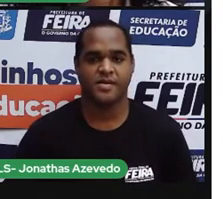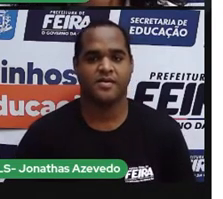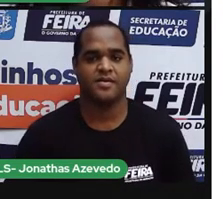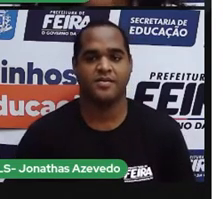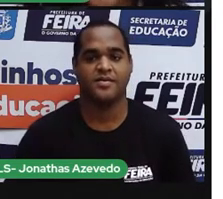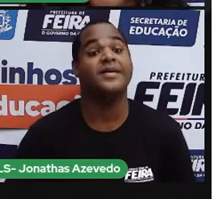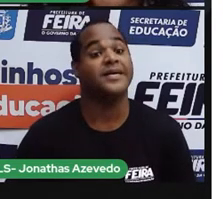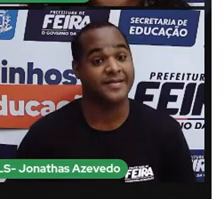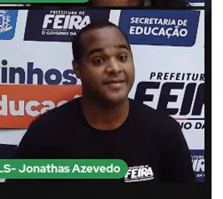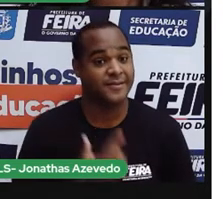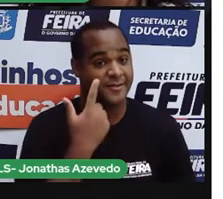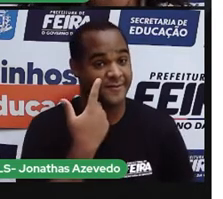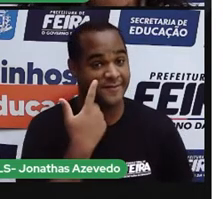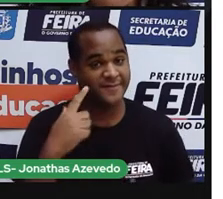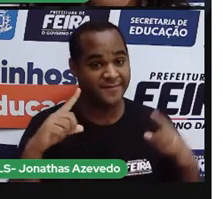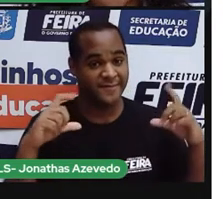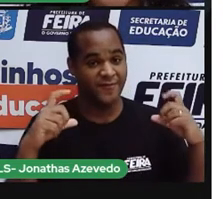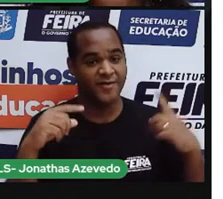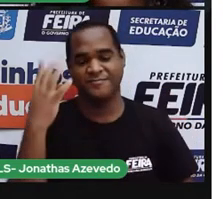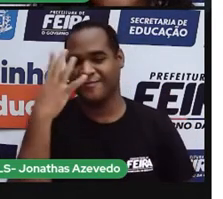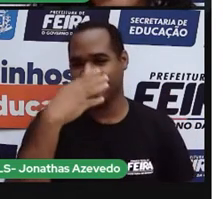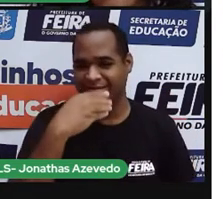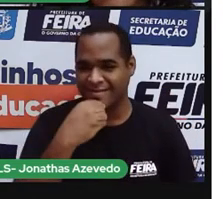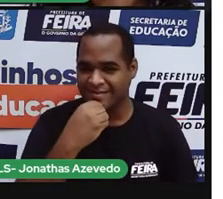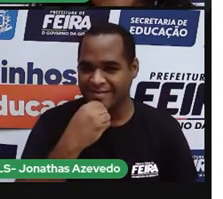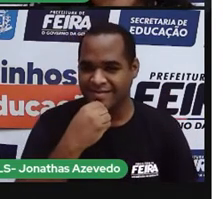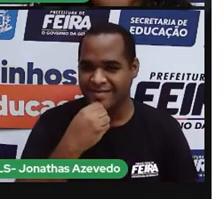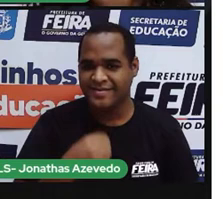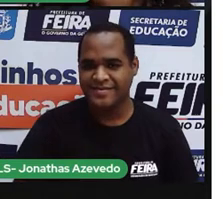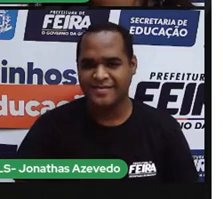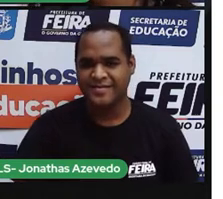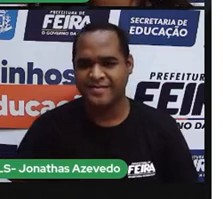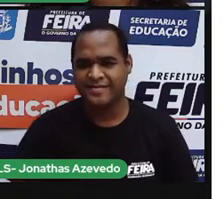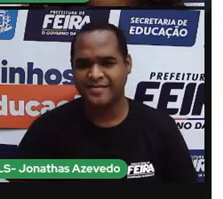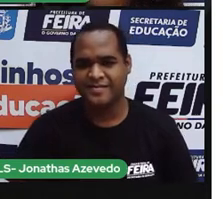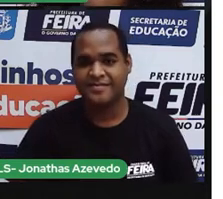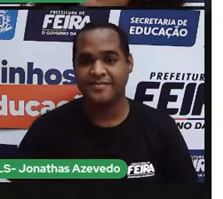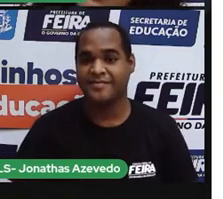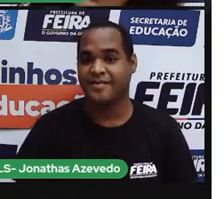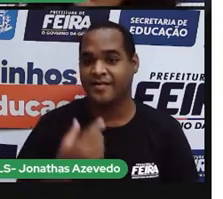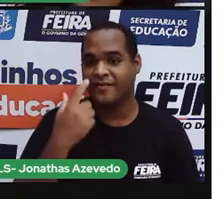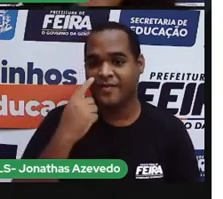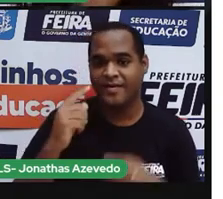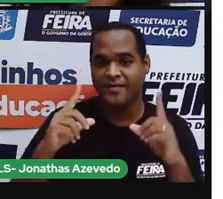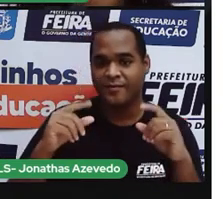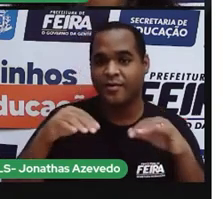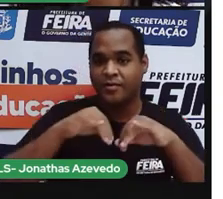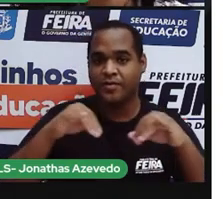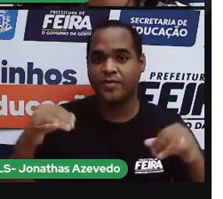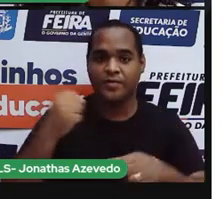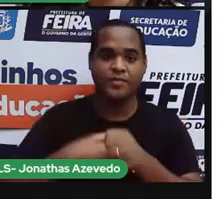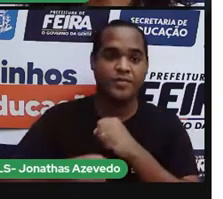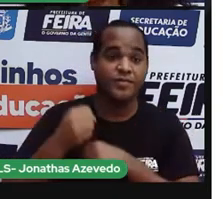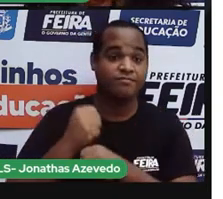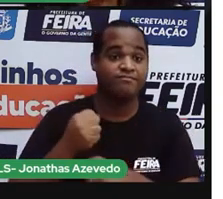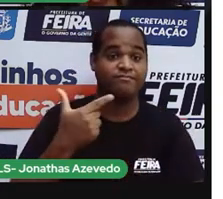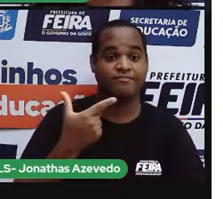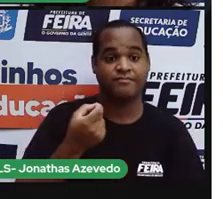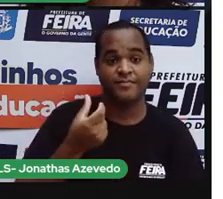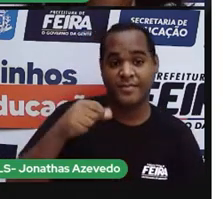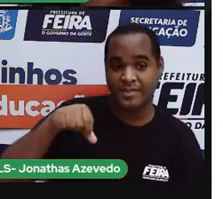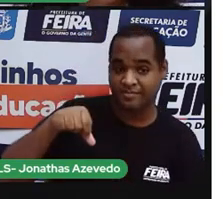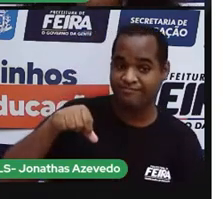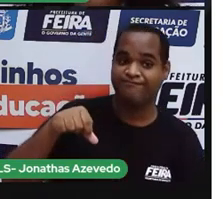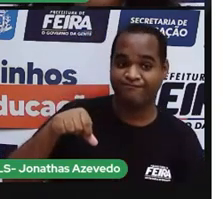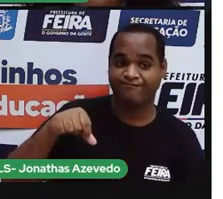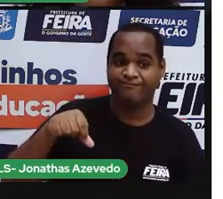Olha só, gente. Muito lindo. Aí, olha a foto. Anunciador 2019. Porque foi antes da pandemia.